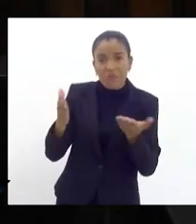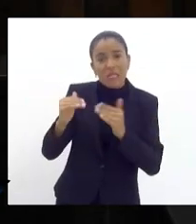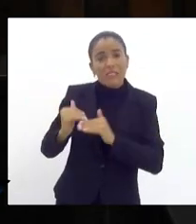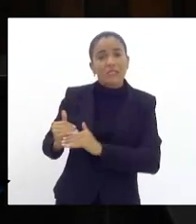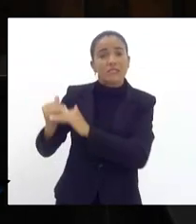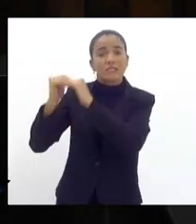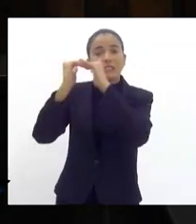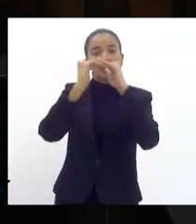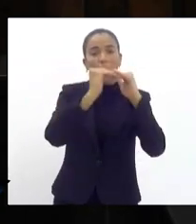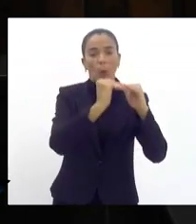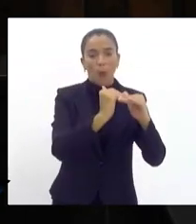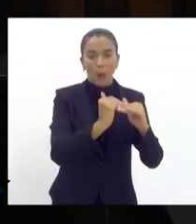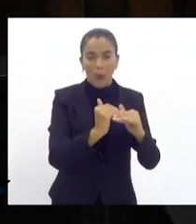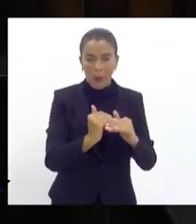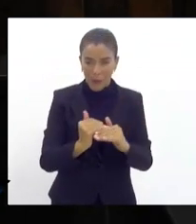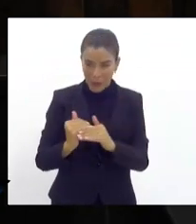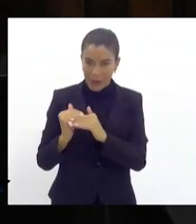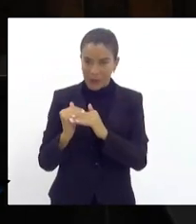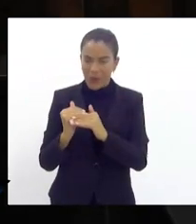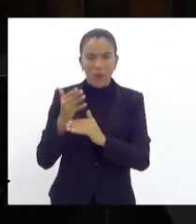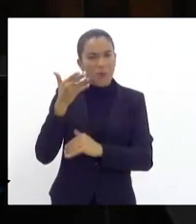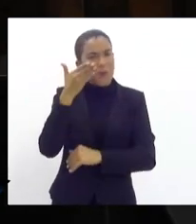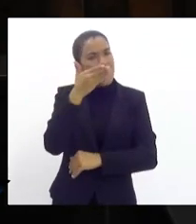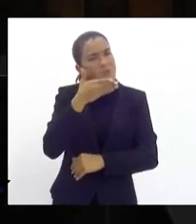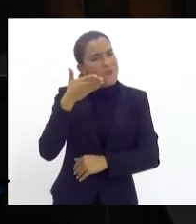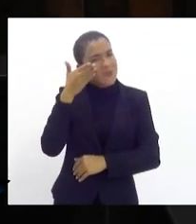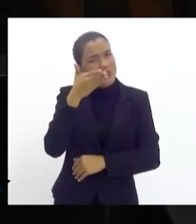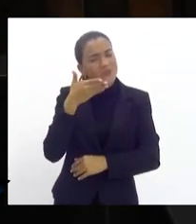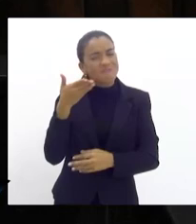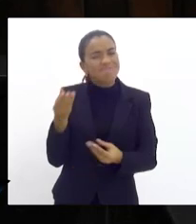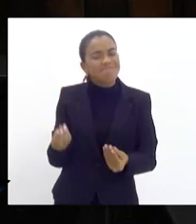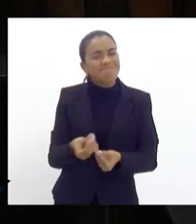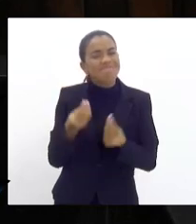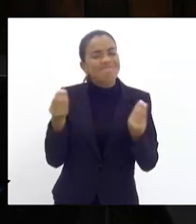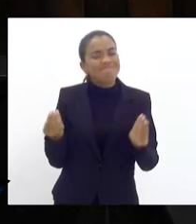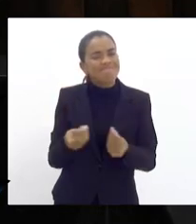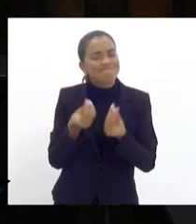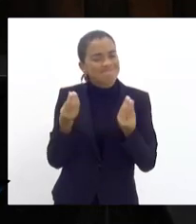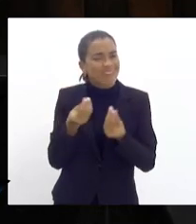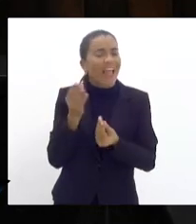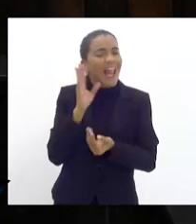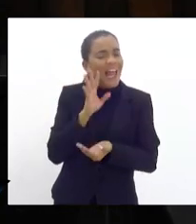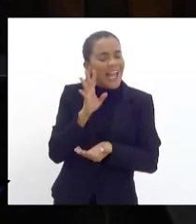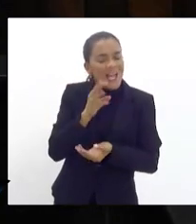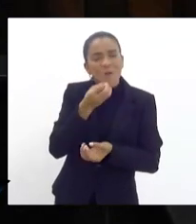de todos. O discurso é nobre.